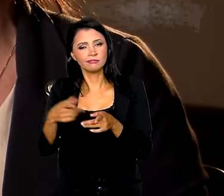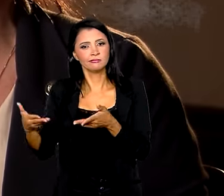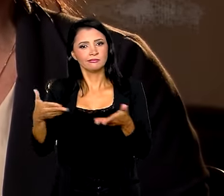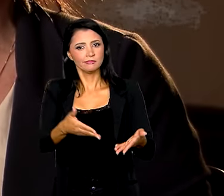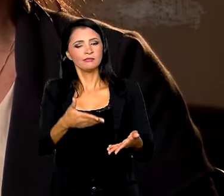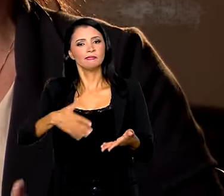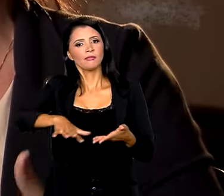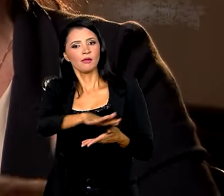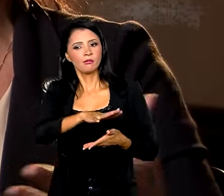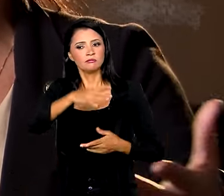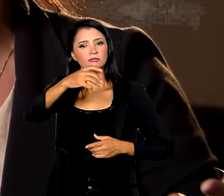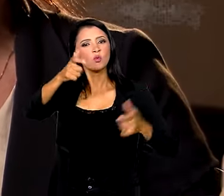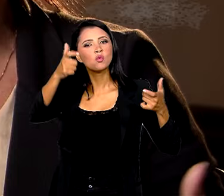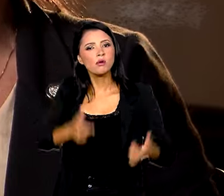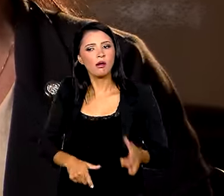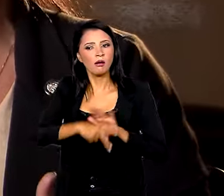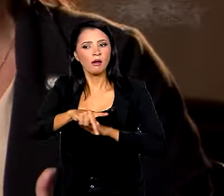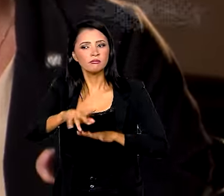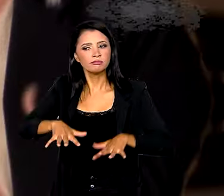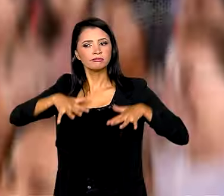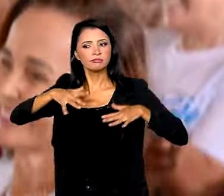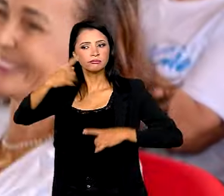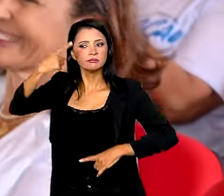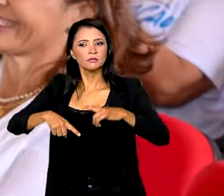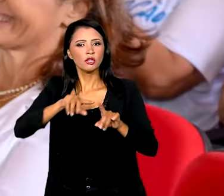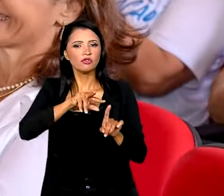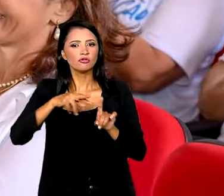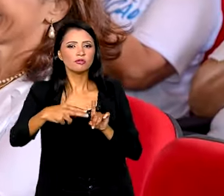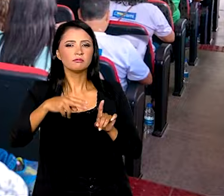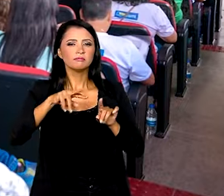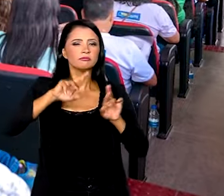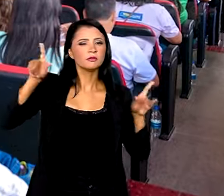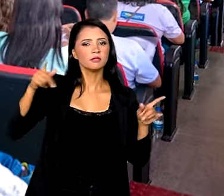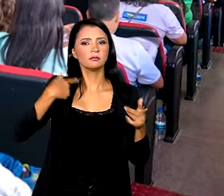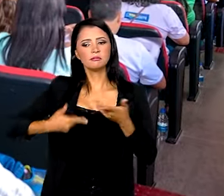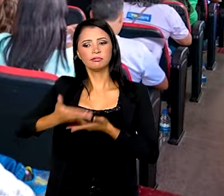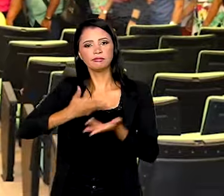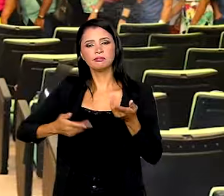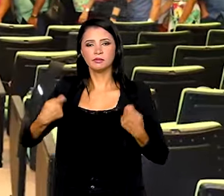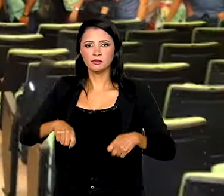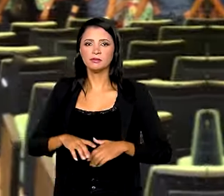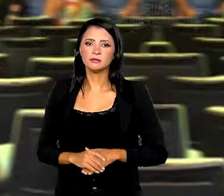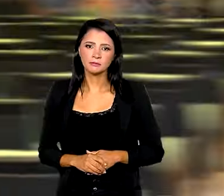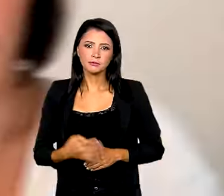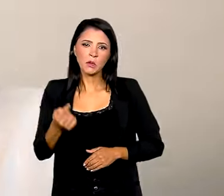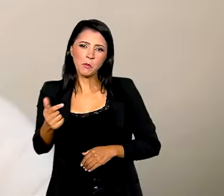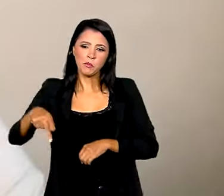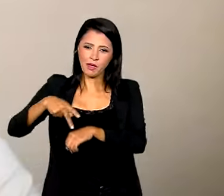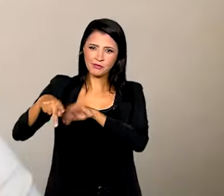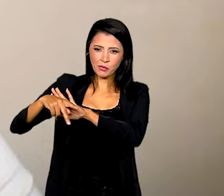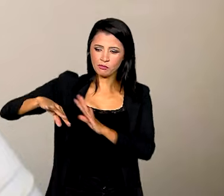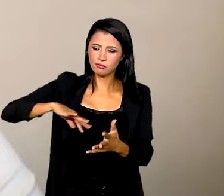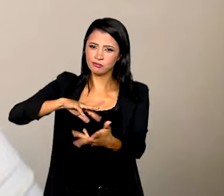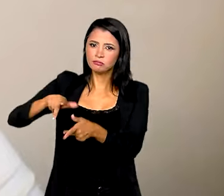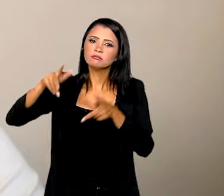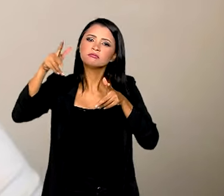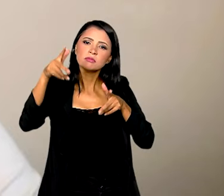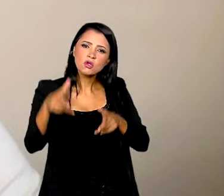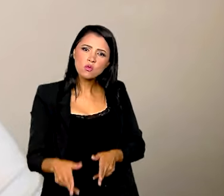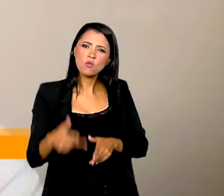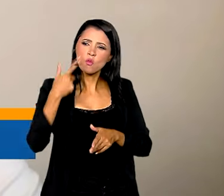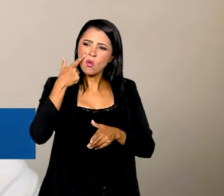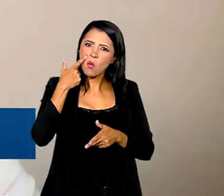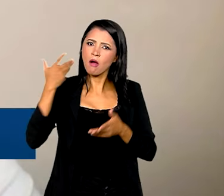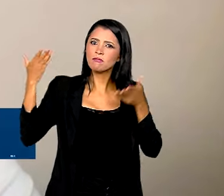cumprir esse papel, de trazer para uma grande arena as diferentes perspectivas que precisam dialogar. Poucos dos países do